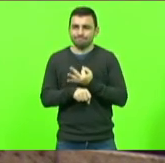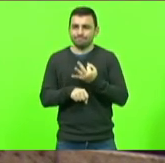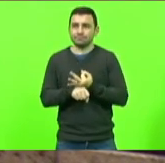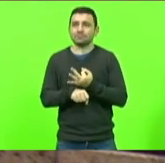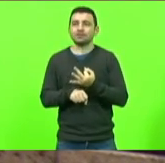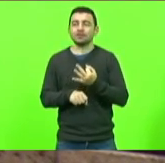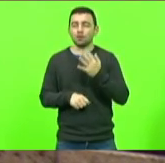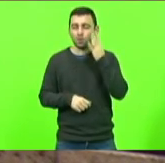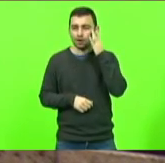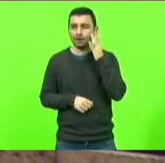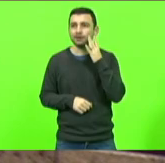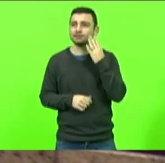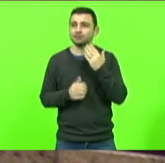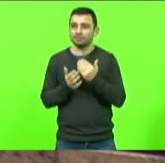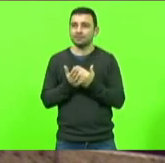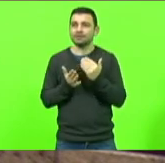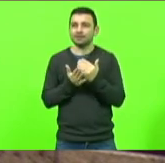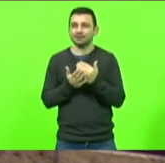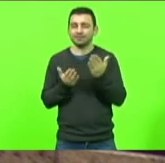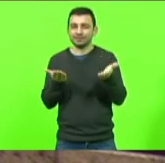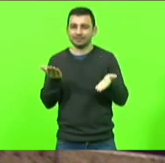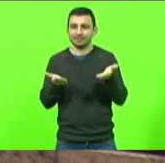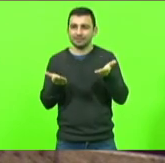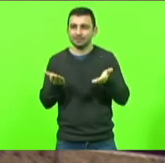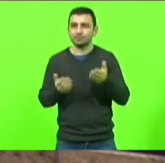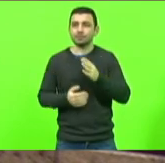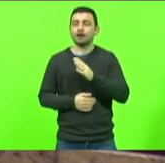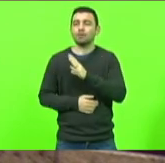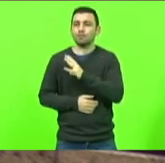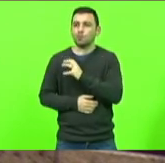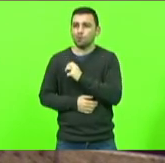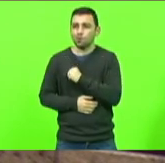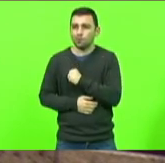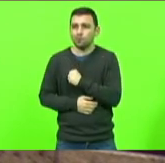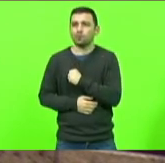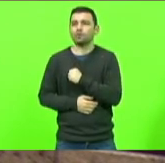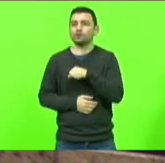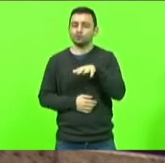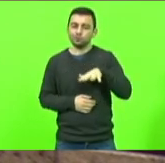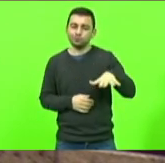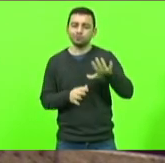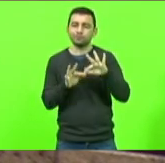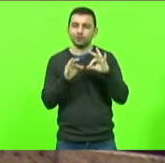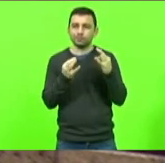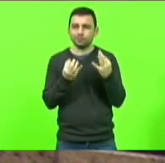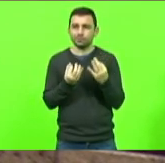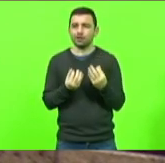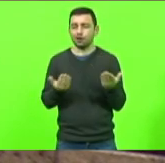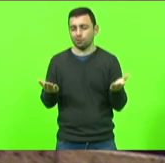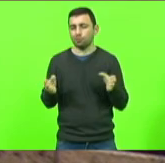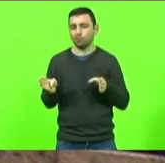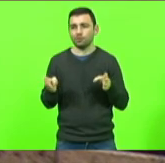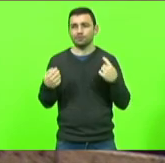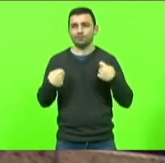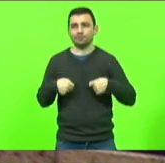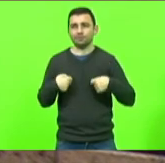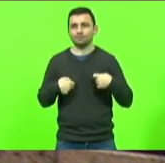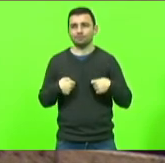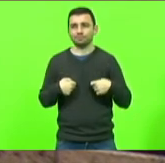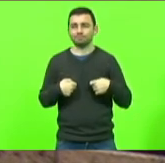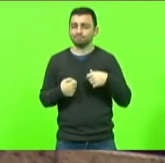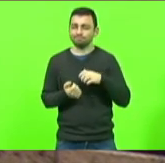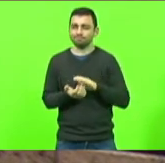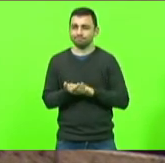eu acho que é o que com equilíbrio com muito amor nas suas famílias que é o que esse momento exige então parabéns